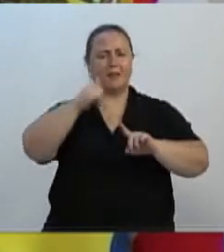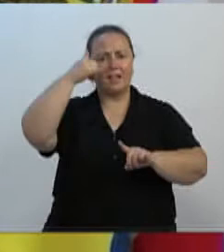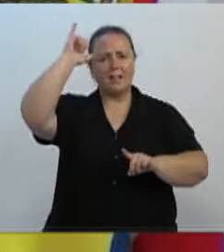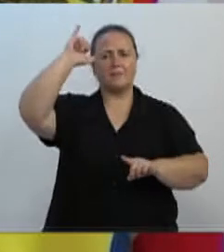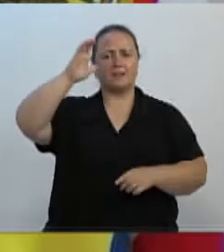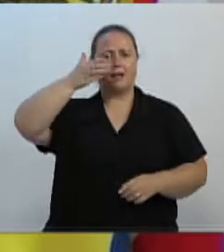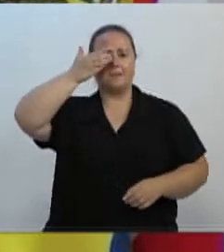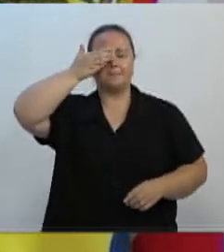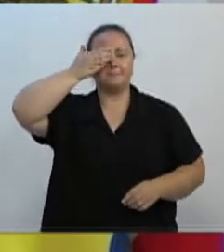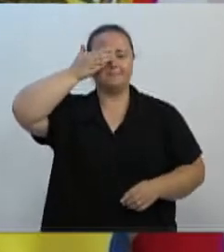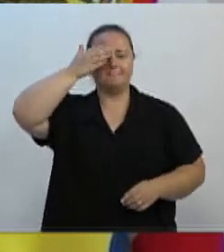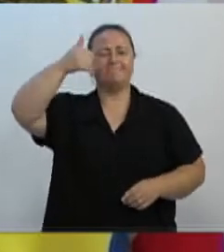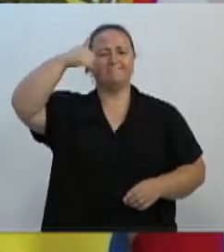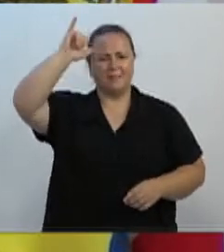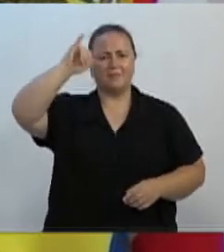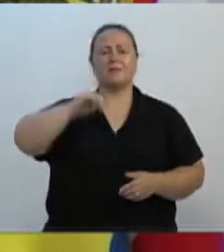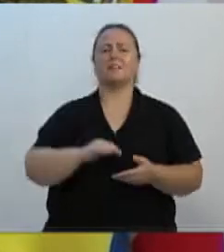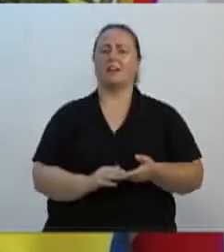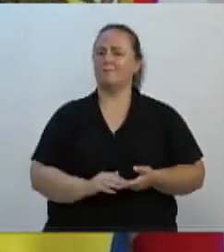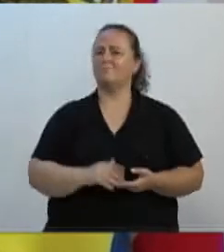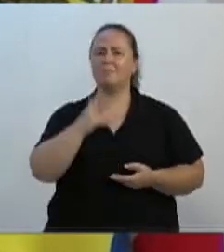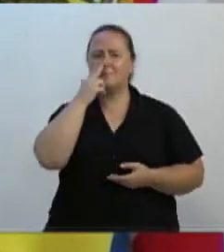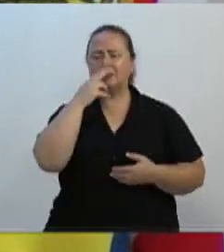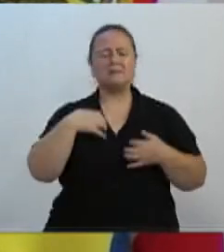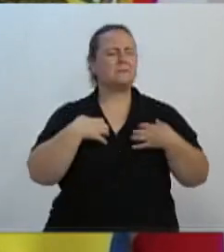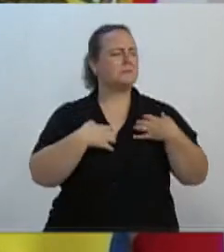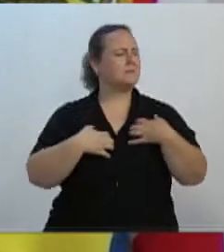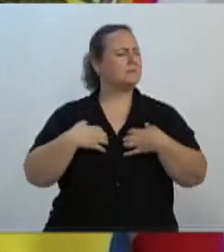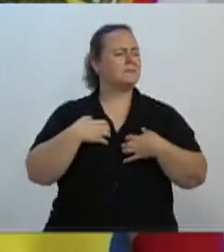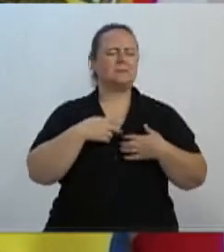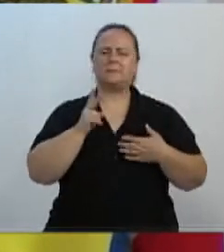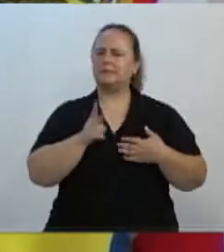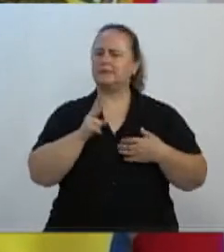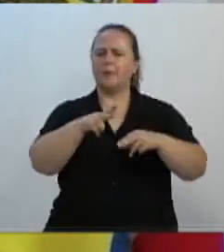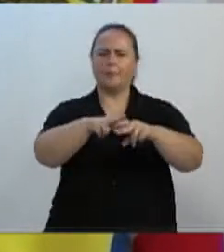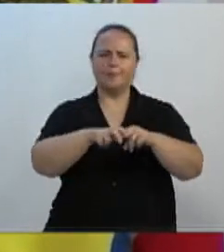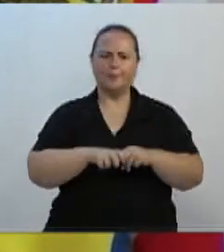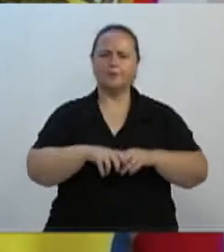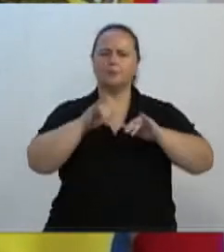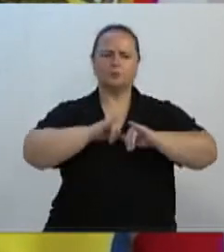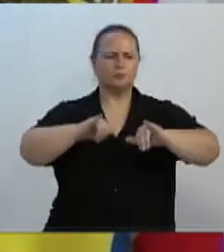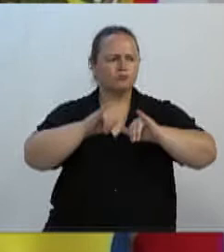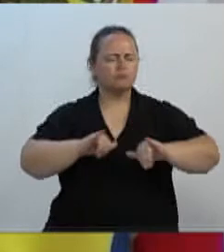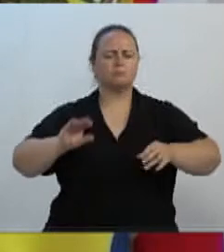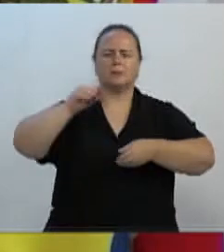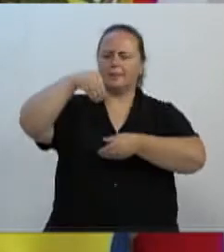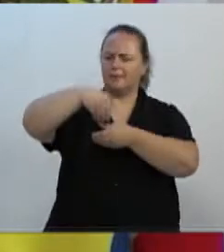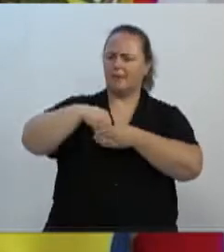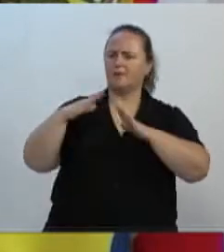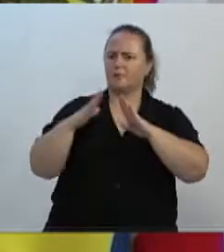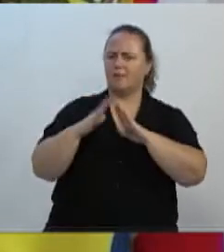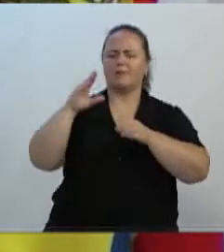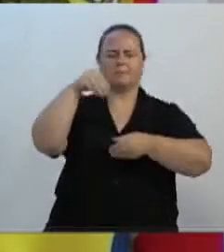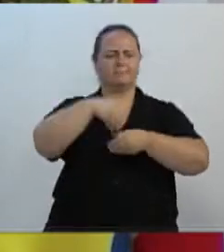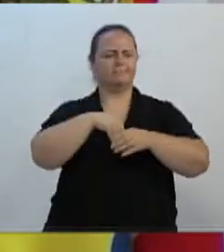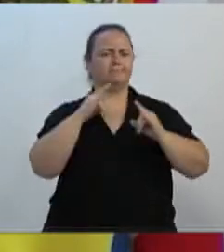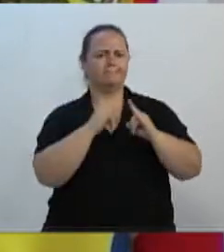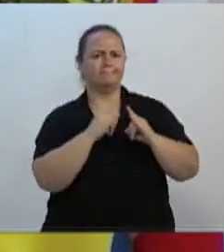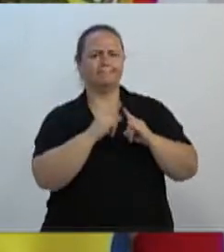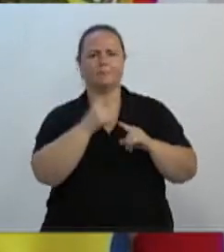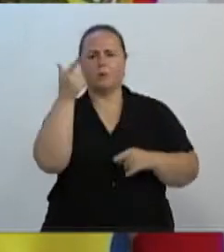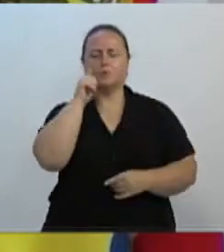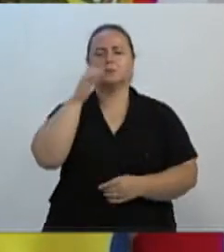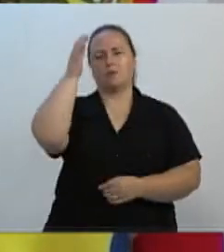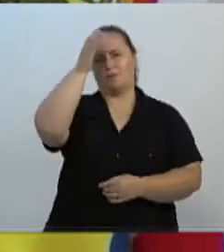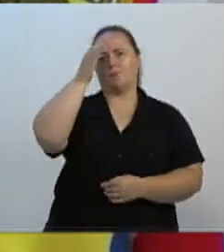câncer na sociedade, então a gente também trabalha esse assunto dentro das nossas casas, dentro da nossa entidade, para que os contadores conscientizem também